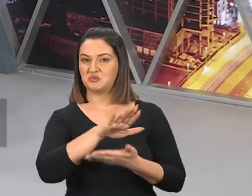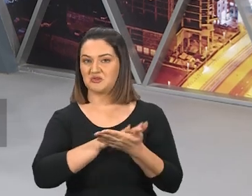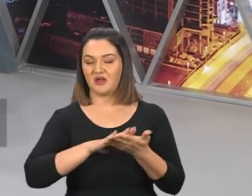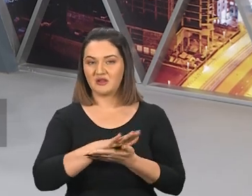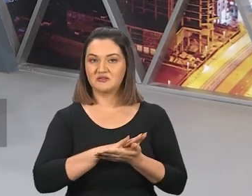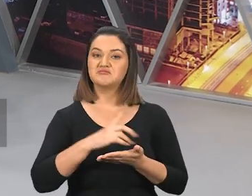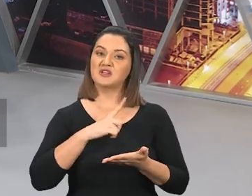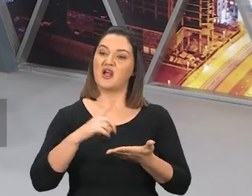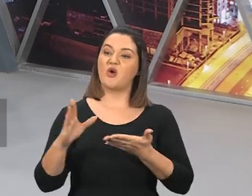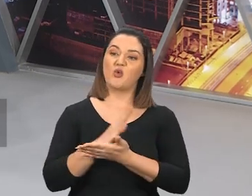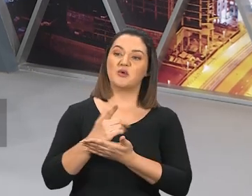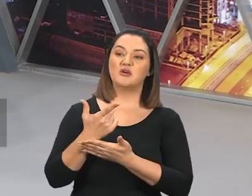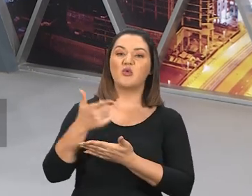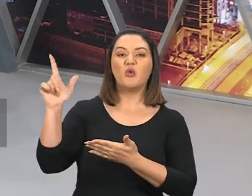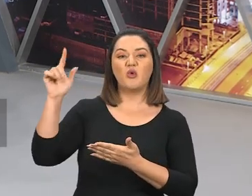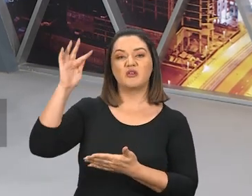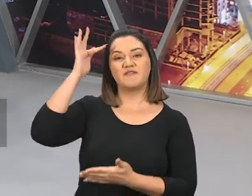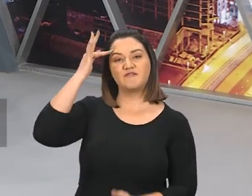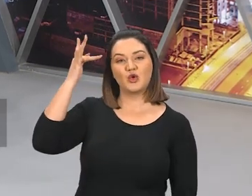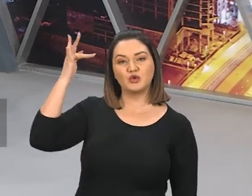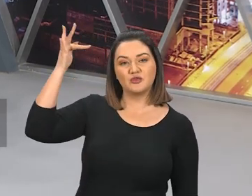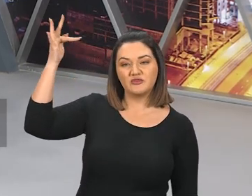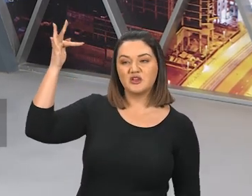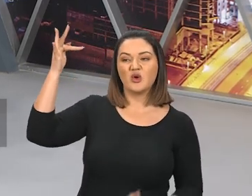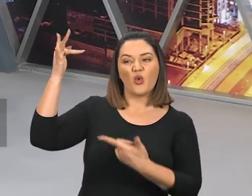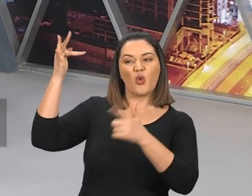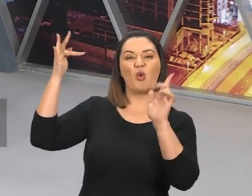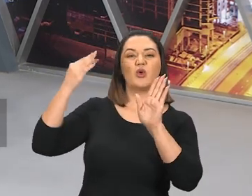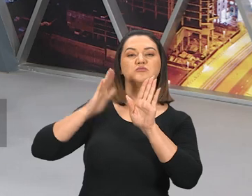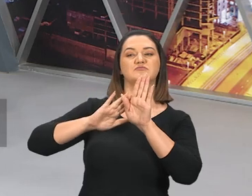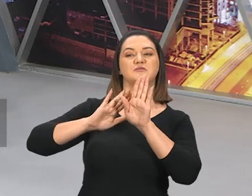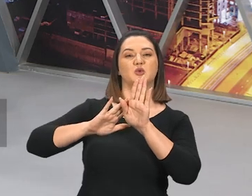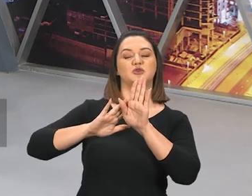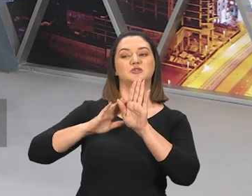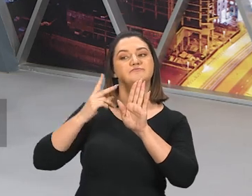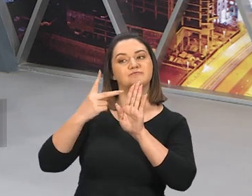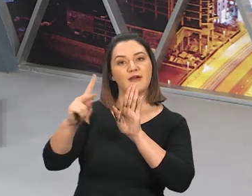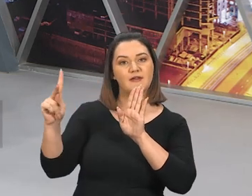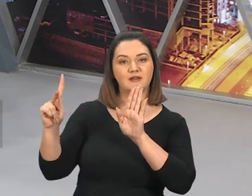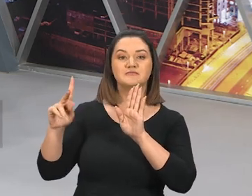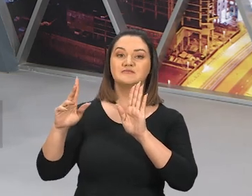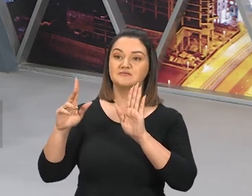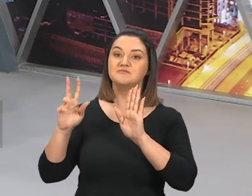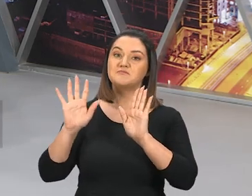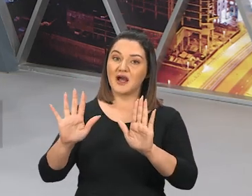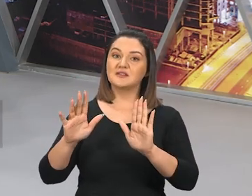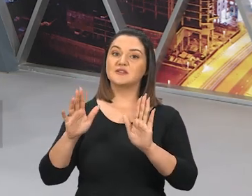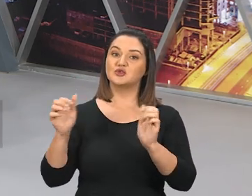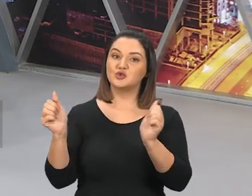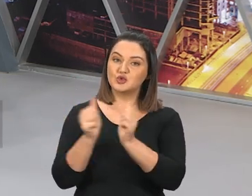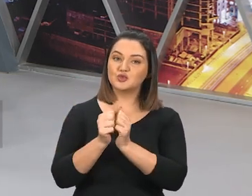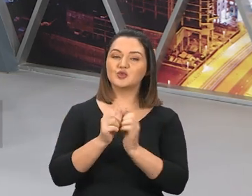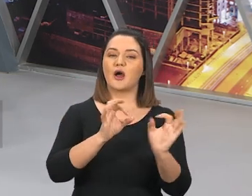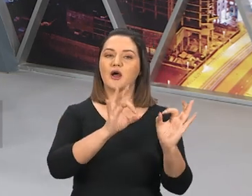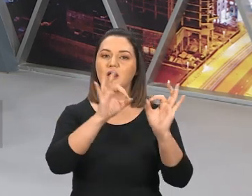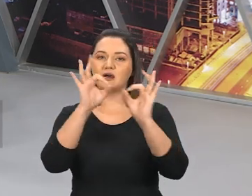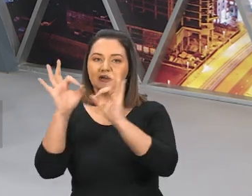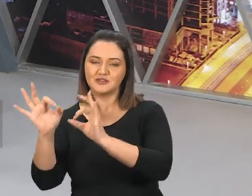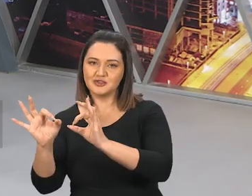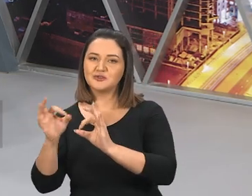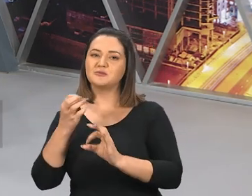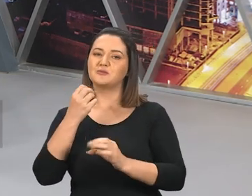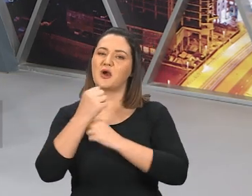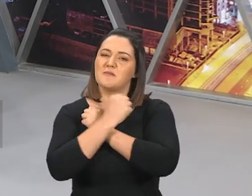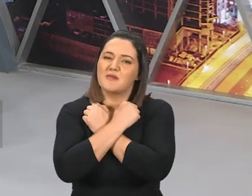e tem gente que tem outras filosofias, tem outras ideias, e estão aqui conosco acompanhando essa série. O meu